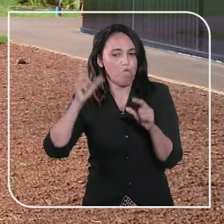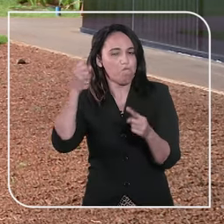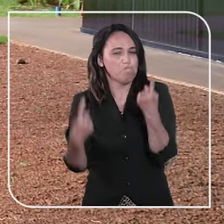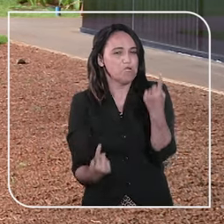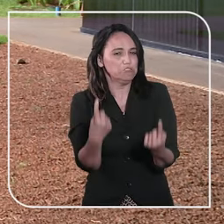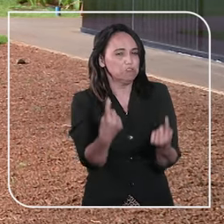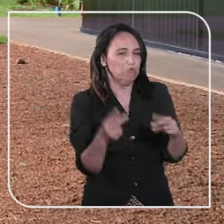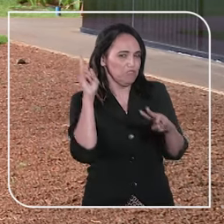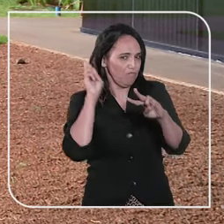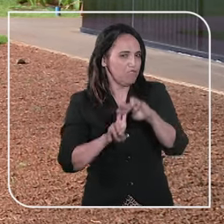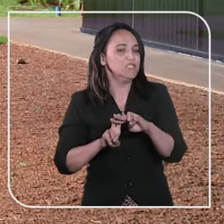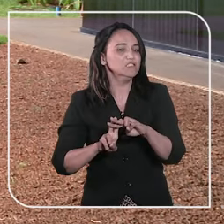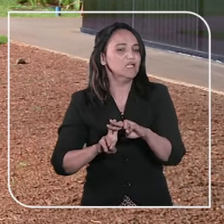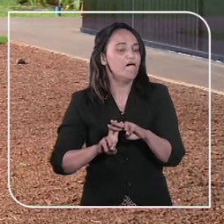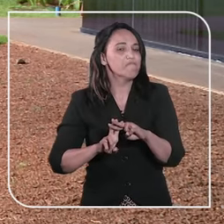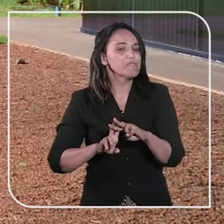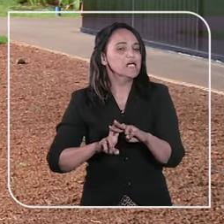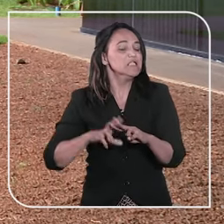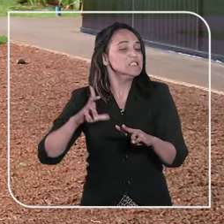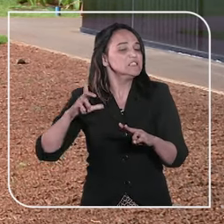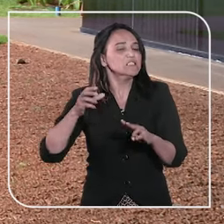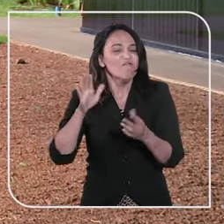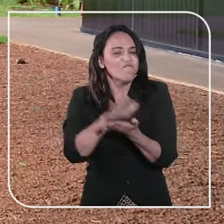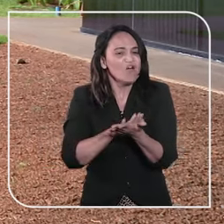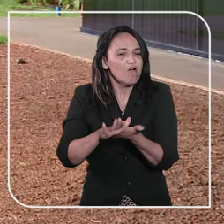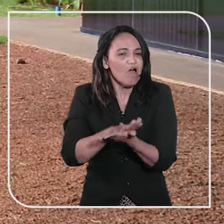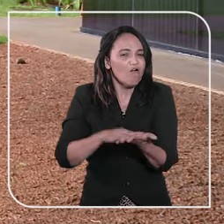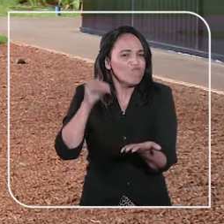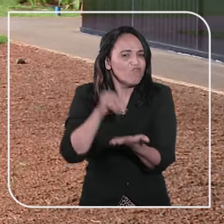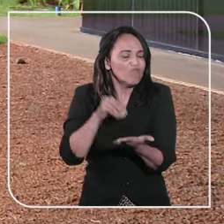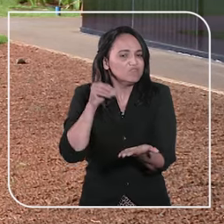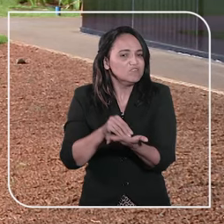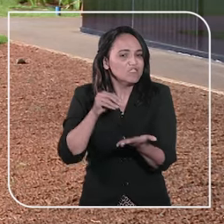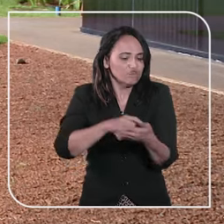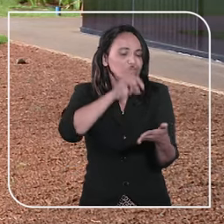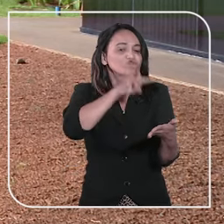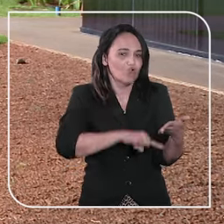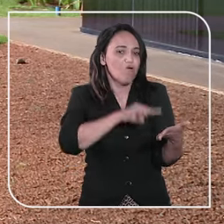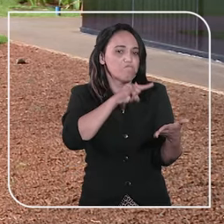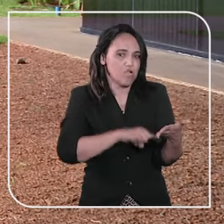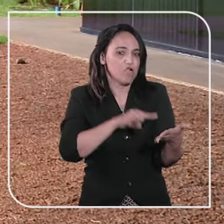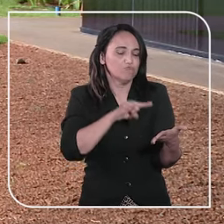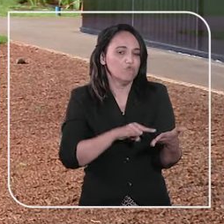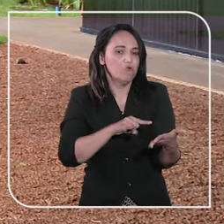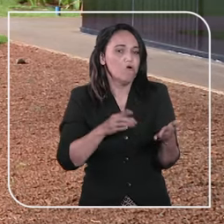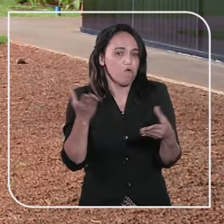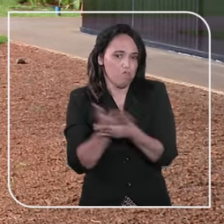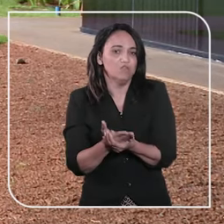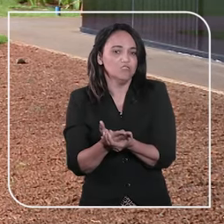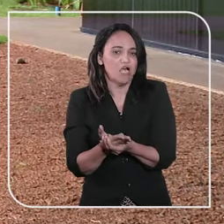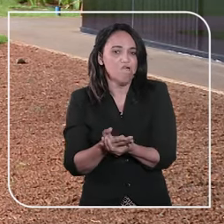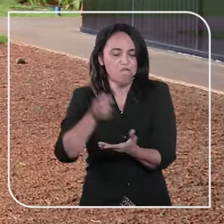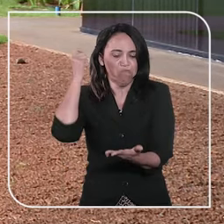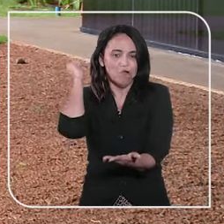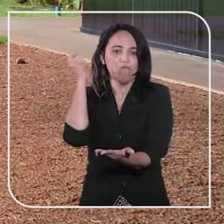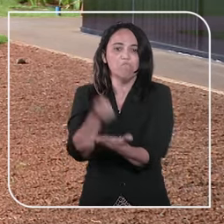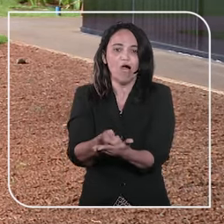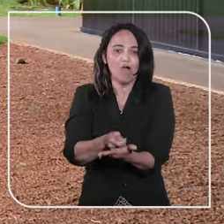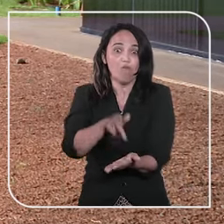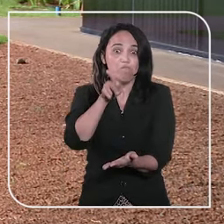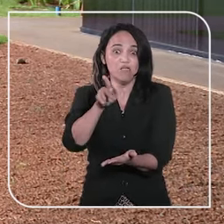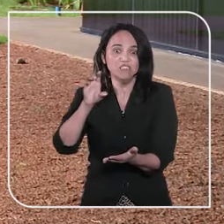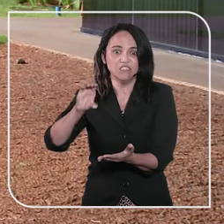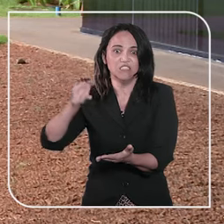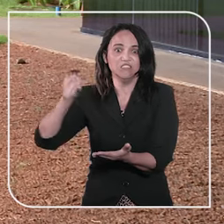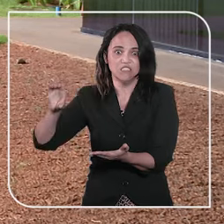De janeiro a setembro de 2020, a investigação apontou que cerca de R$ 80 mil foram pagos pelo PCC